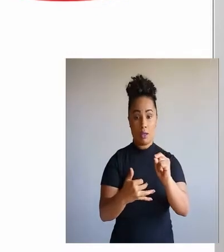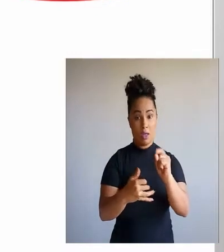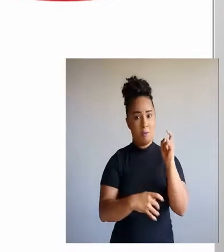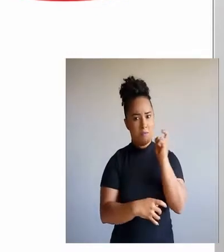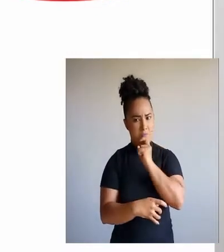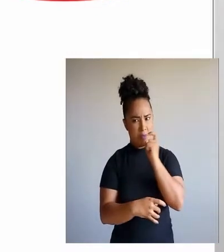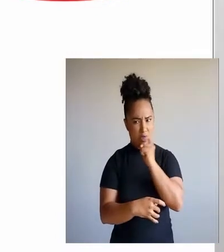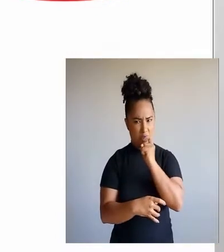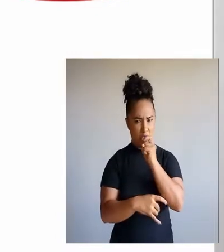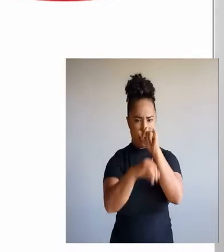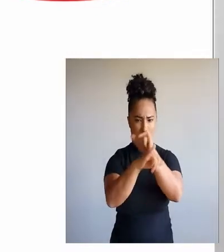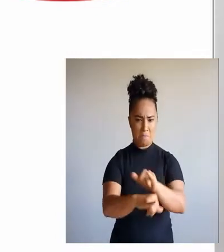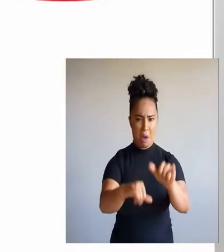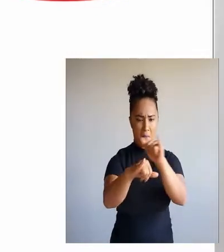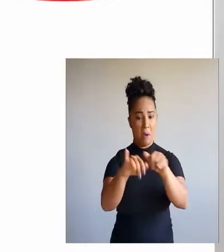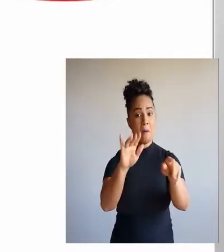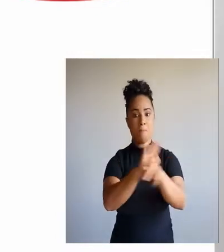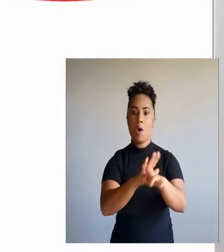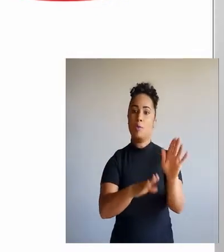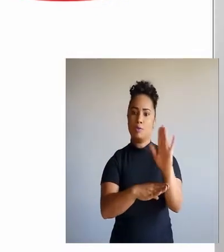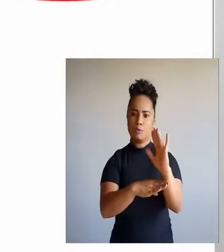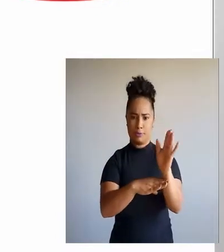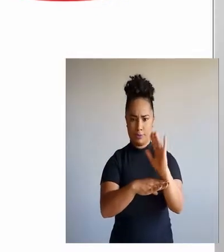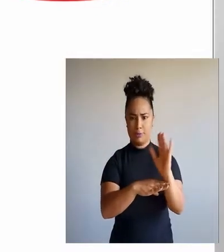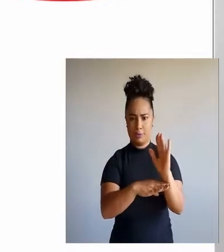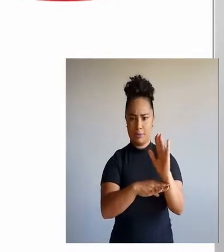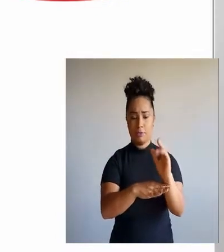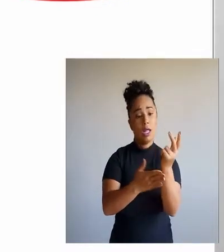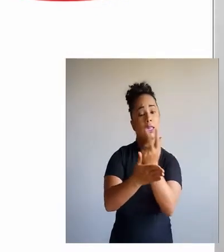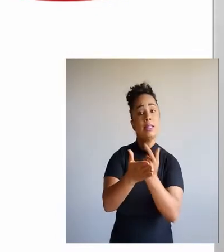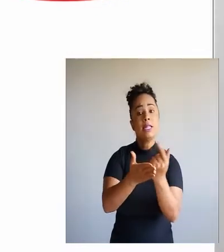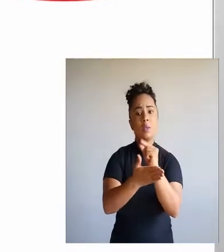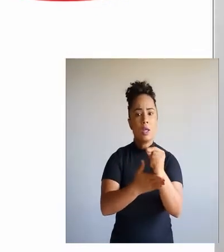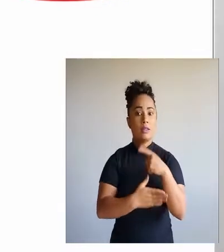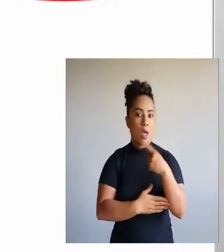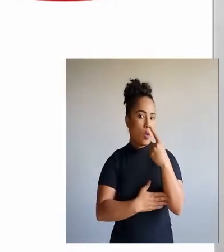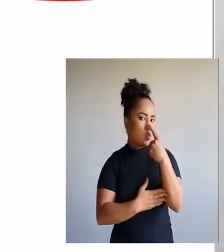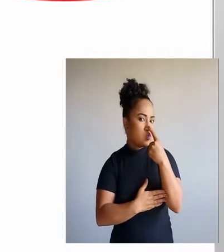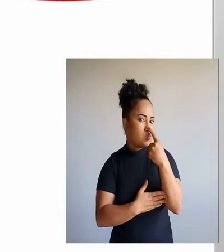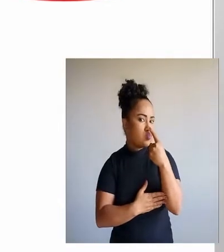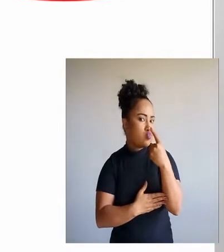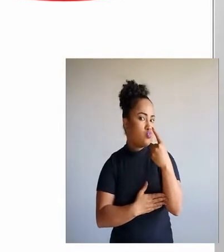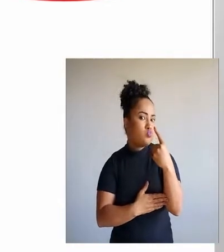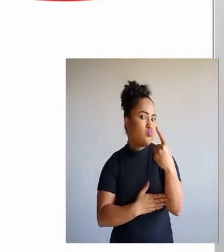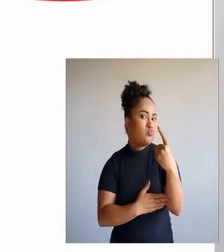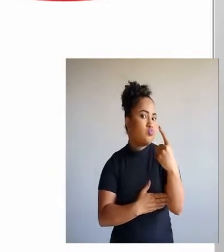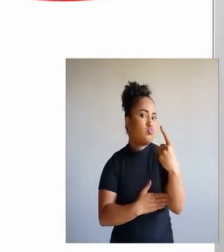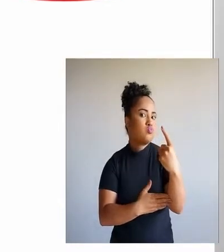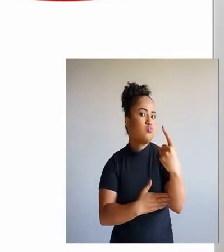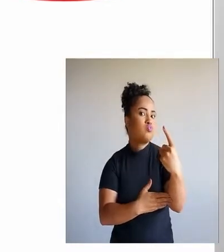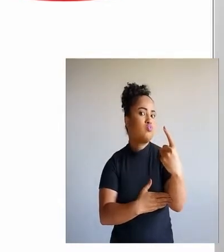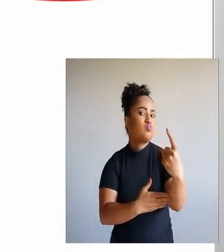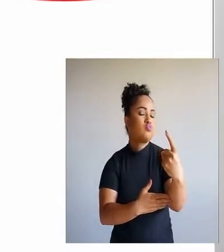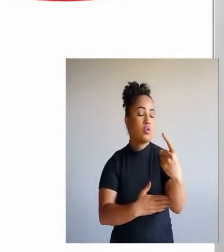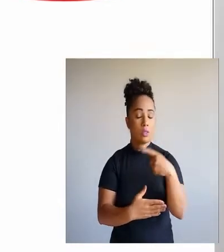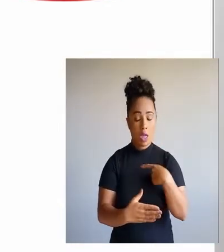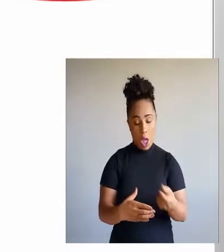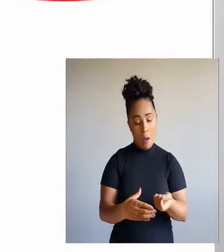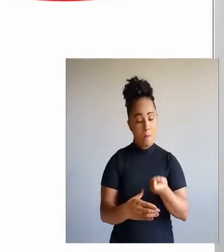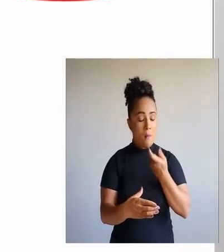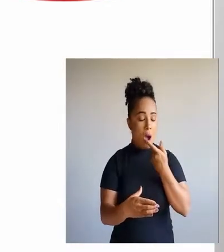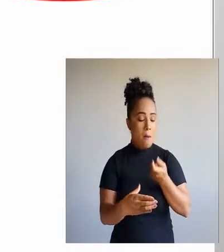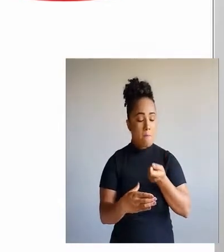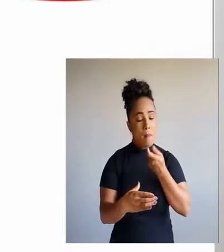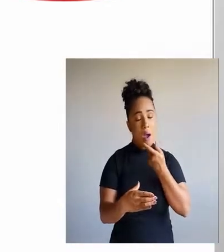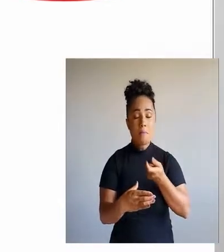Diz mentiras que o cinema conta. Então, a imagem principal é o quê? É um Pinóquio comendo